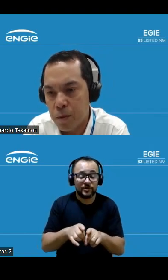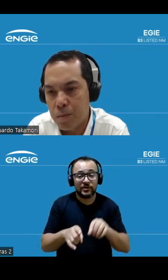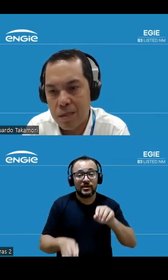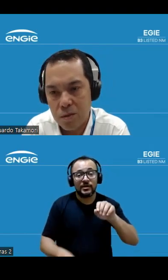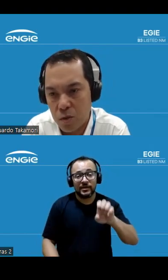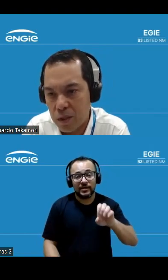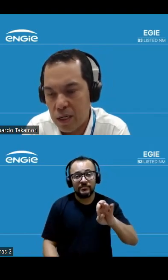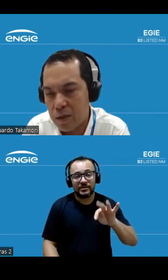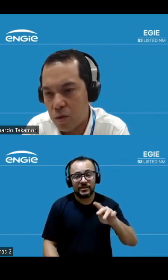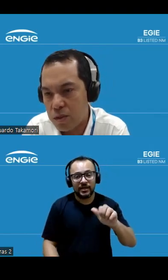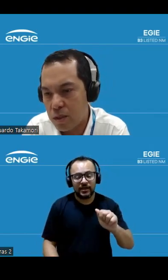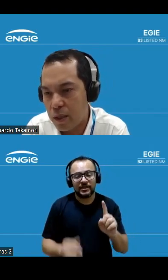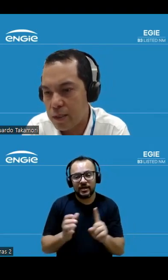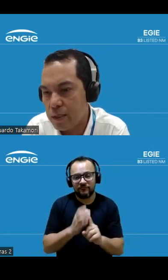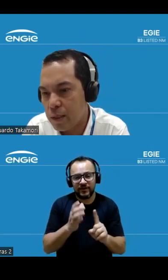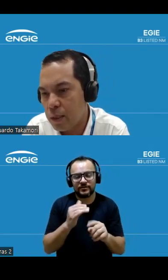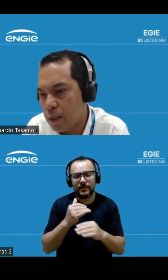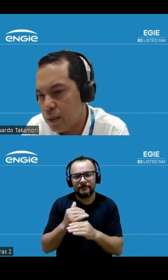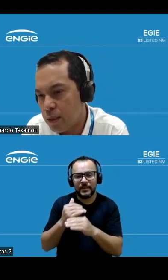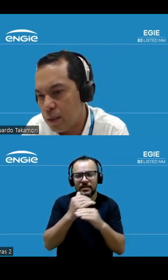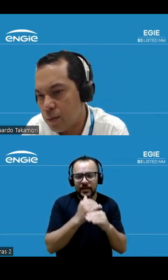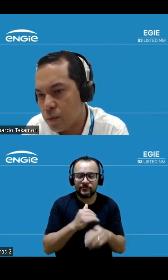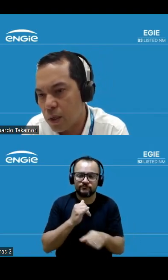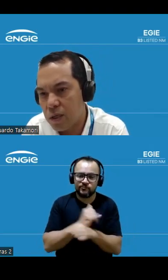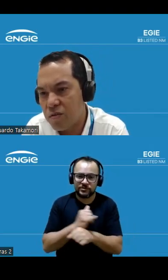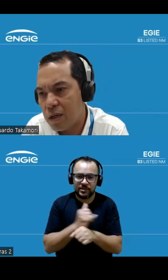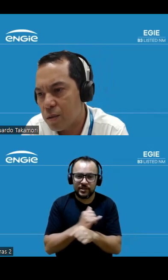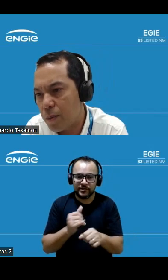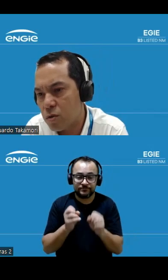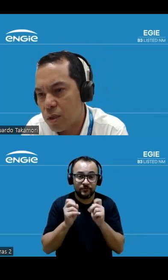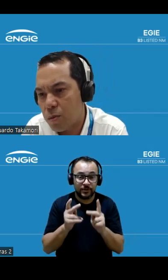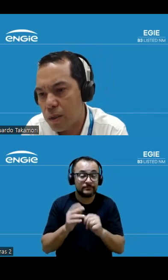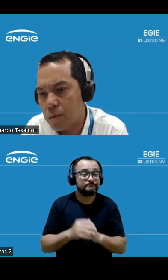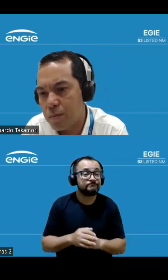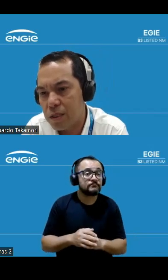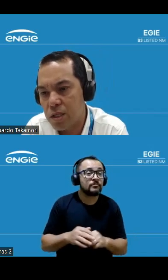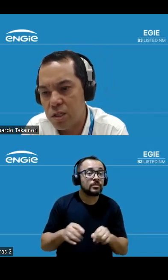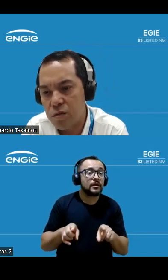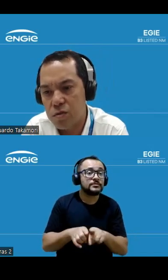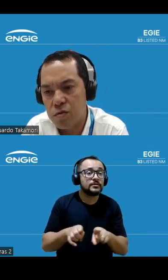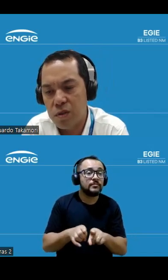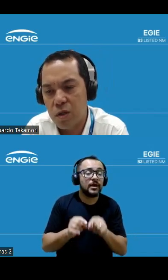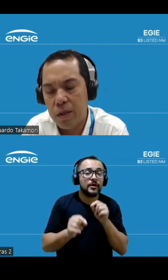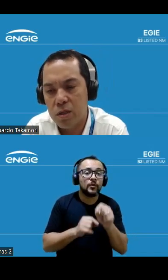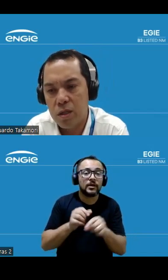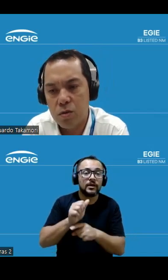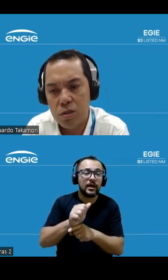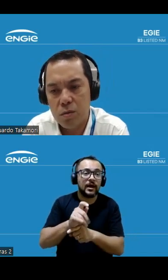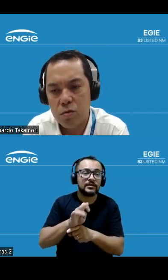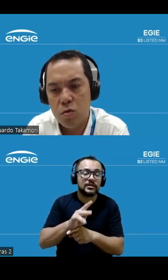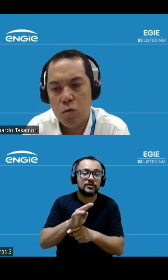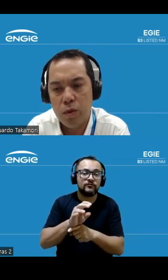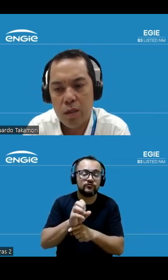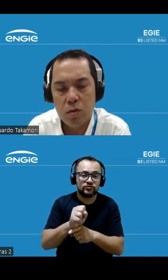mas totalmente alinhado com a nossa estratégia e aqui vale também mencionar uma baixa de ativos finalmente aqui